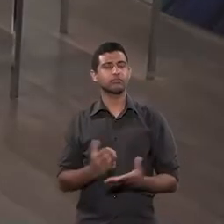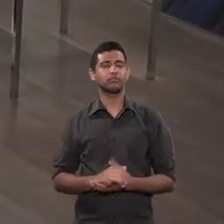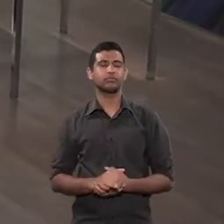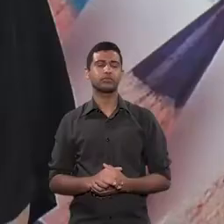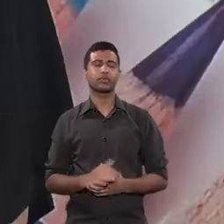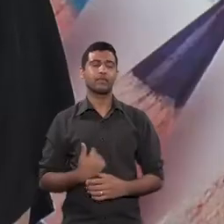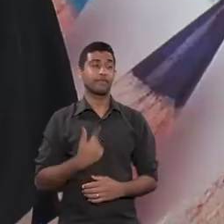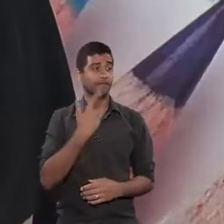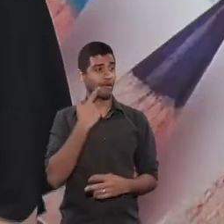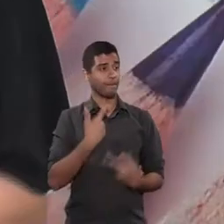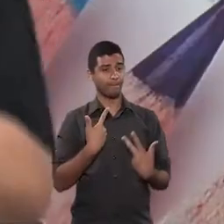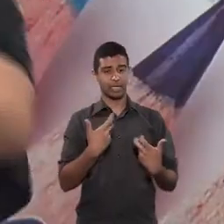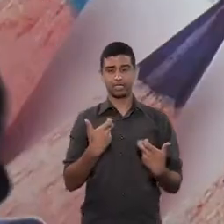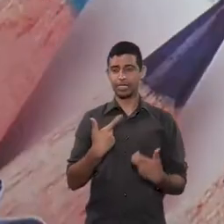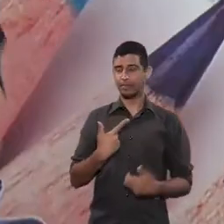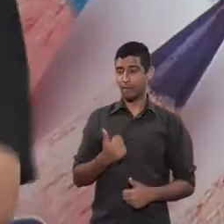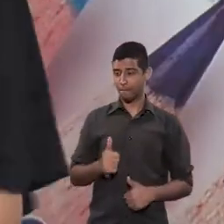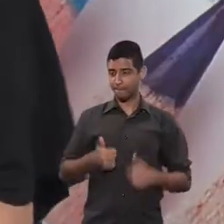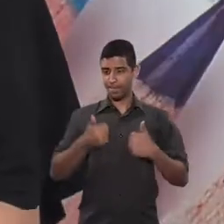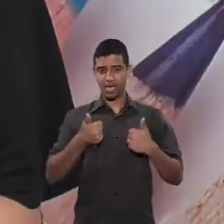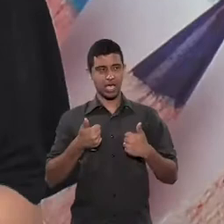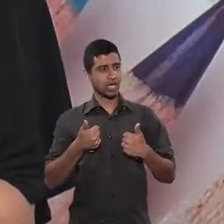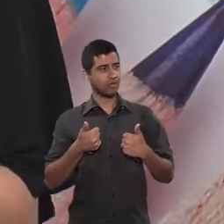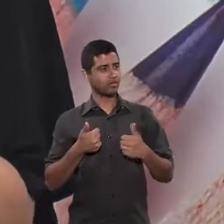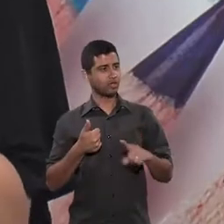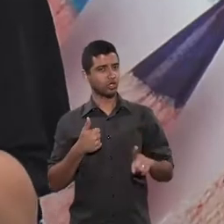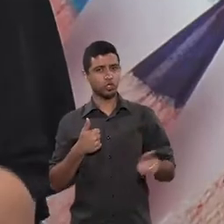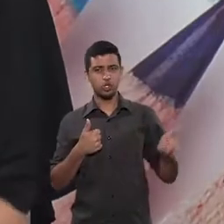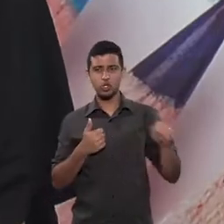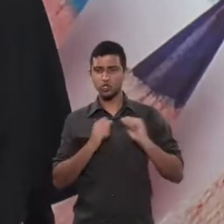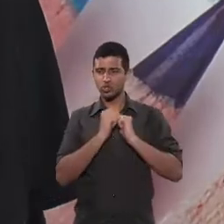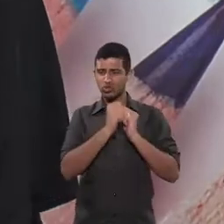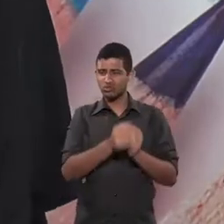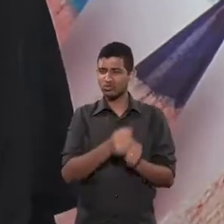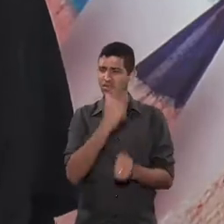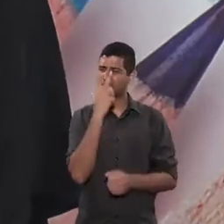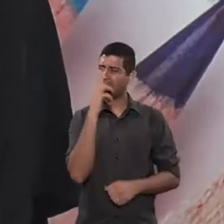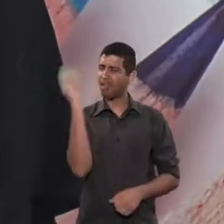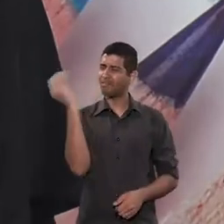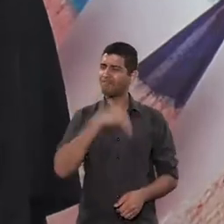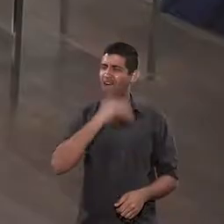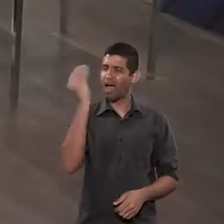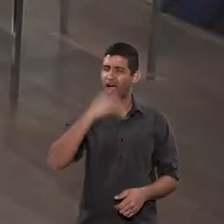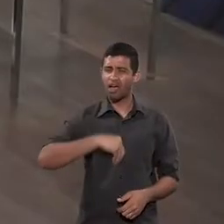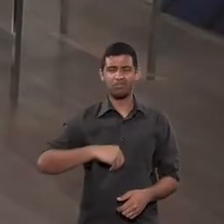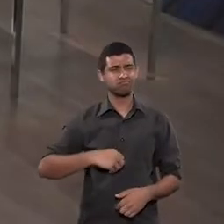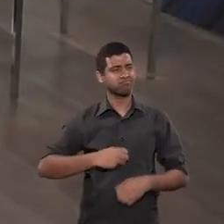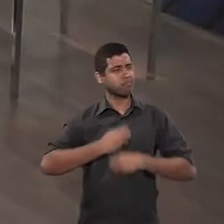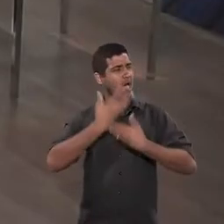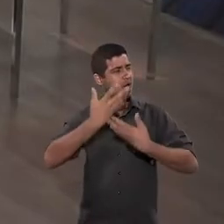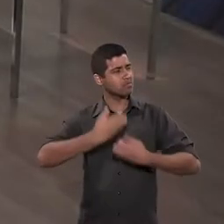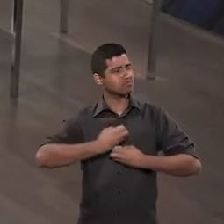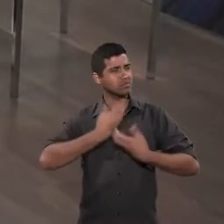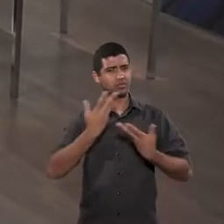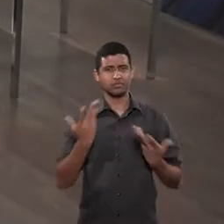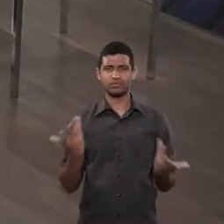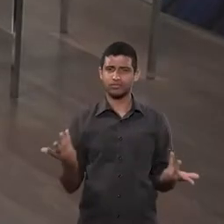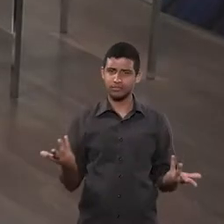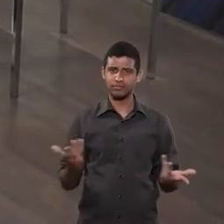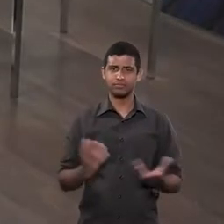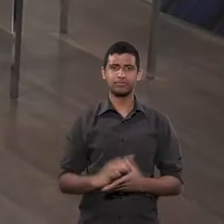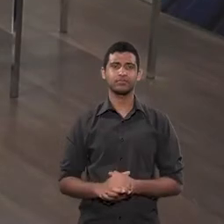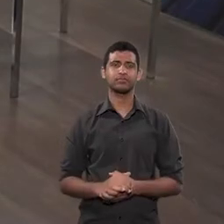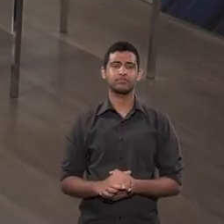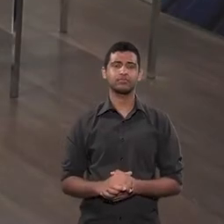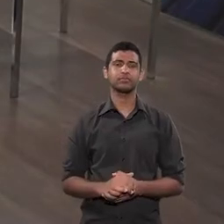tão boa, ou tão bom, e o outro, quando você está com ele, é tudo tão bom. E você vê a criança expressando. E a vida não